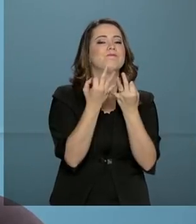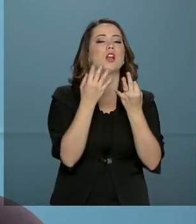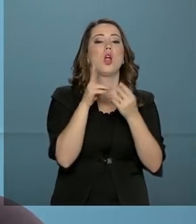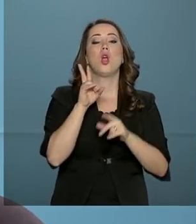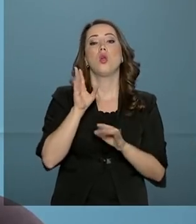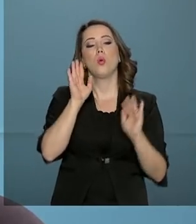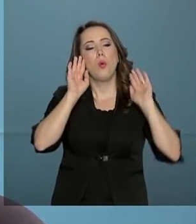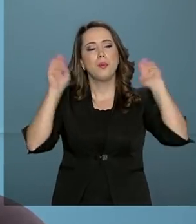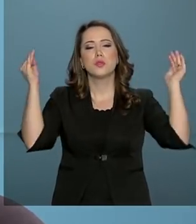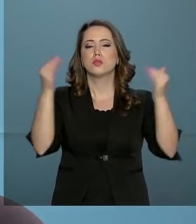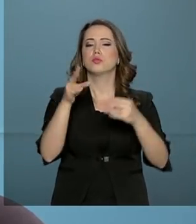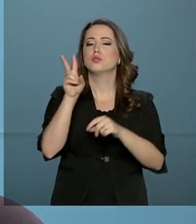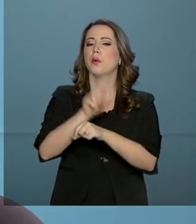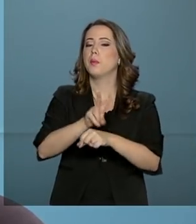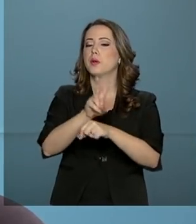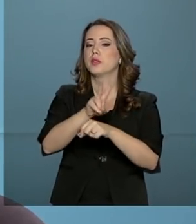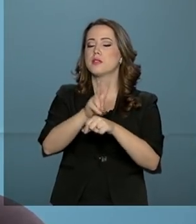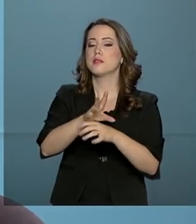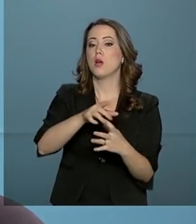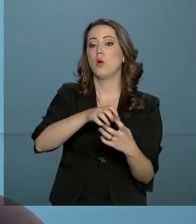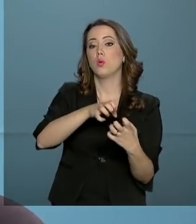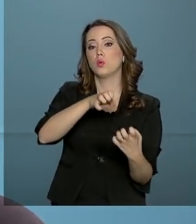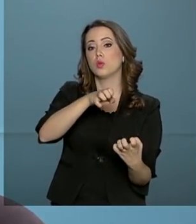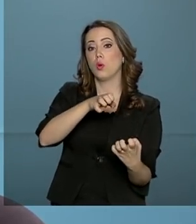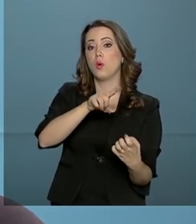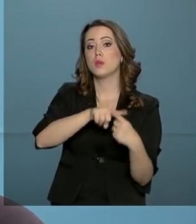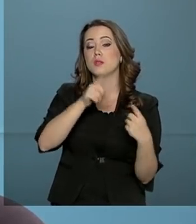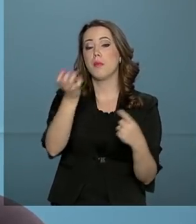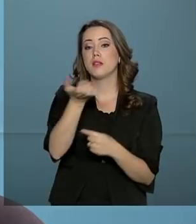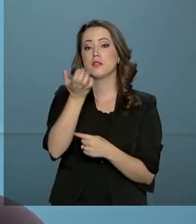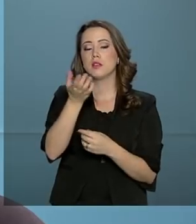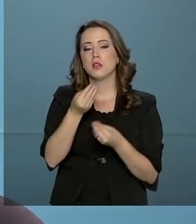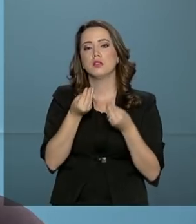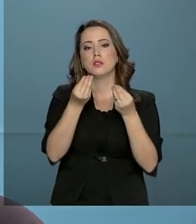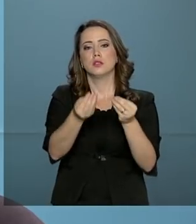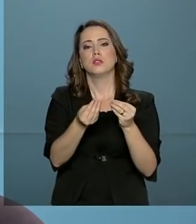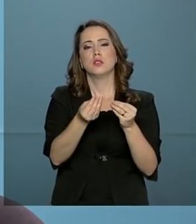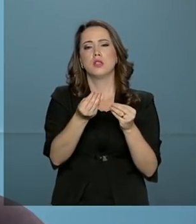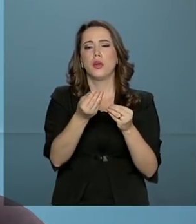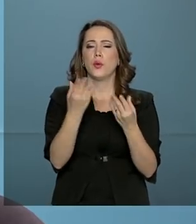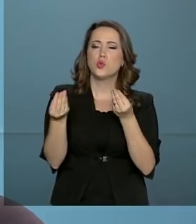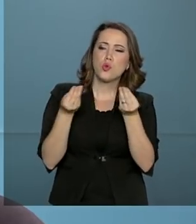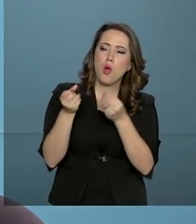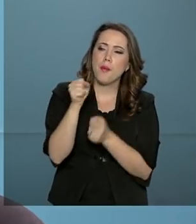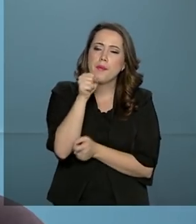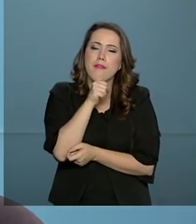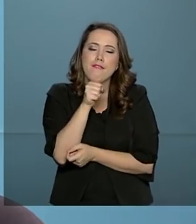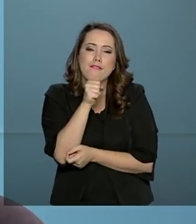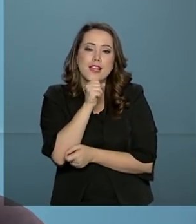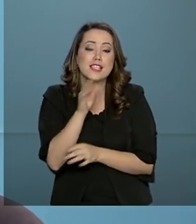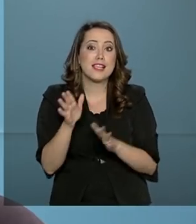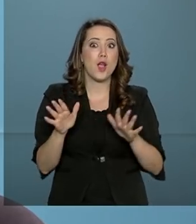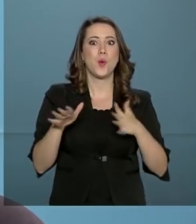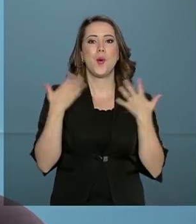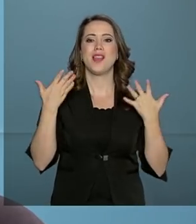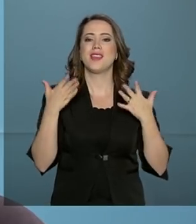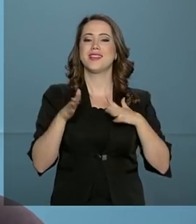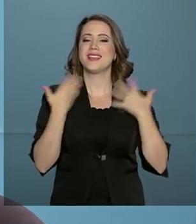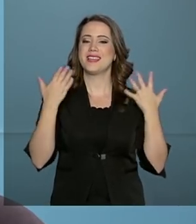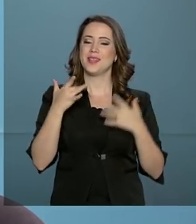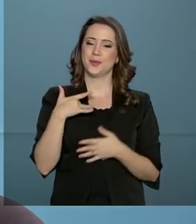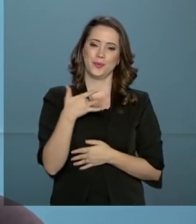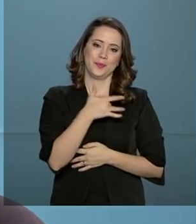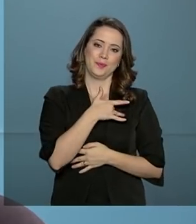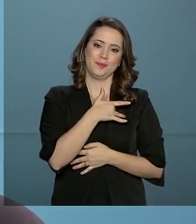proteção do idoso, mas querendo trazer uma abordagem de envelhecer com alegria, com saúde, com